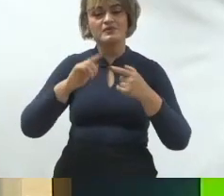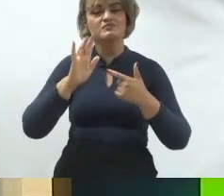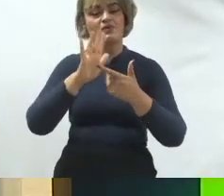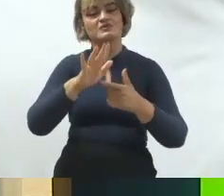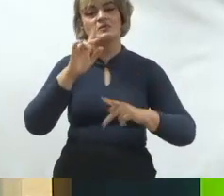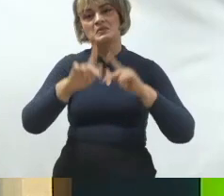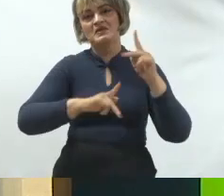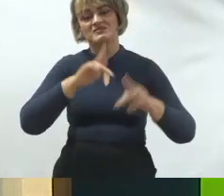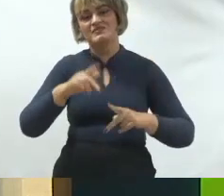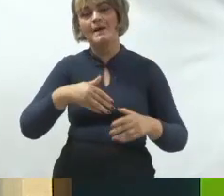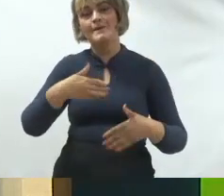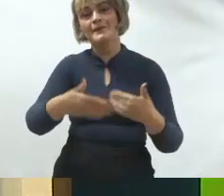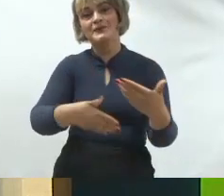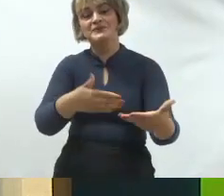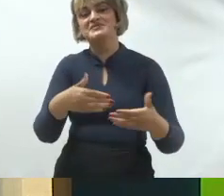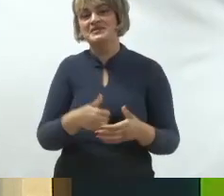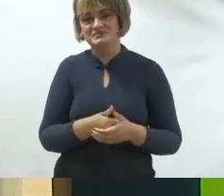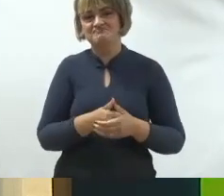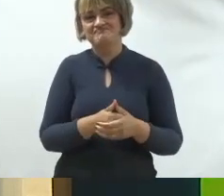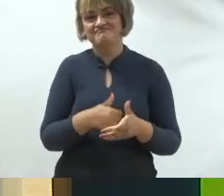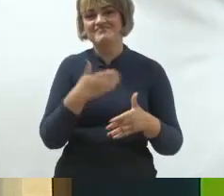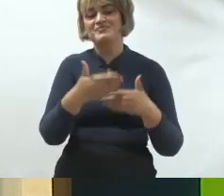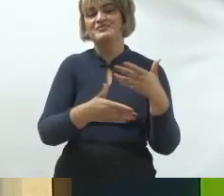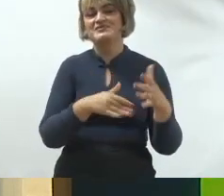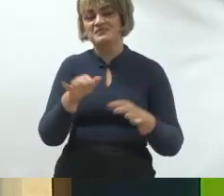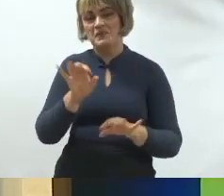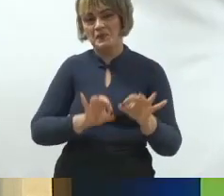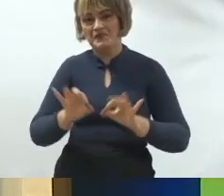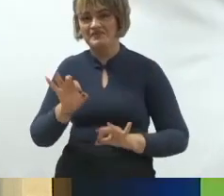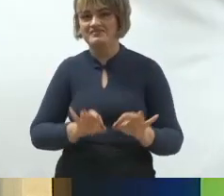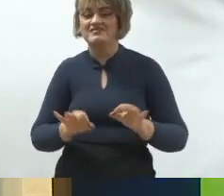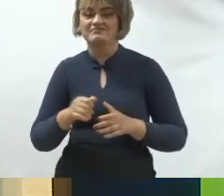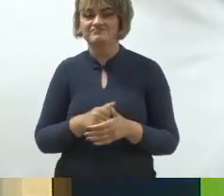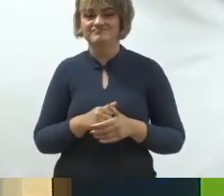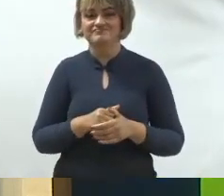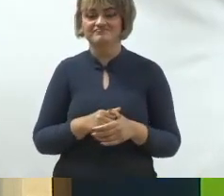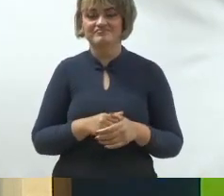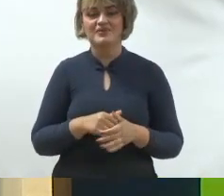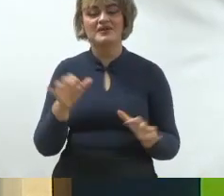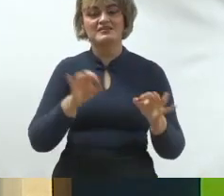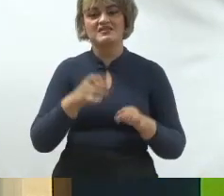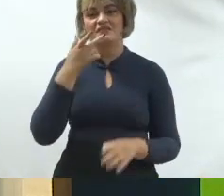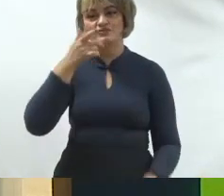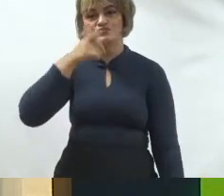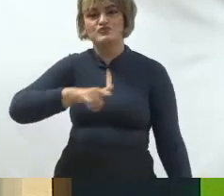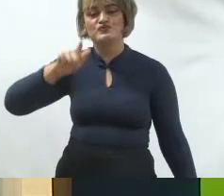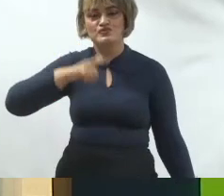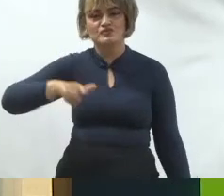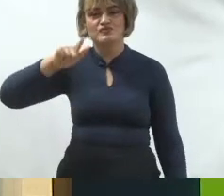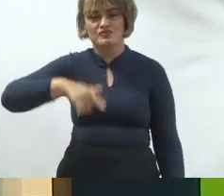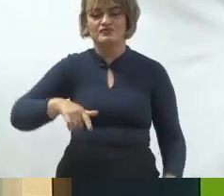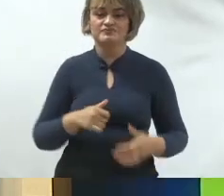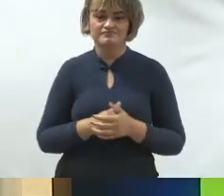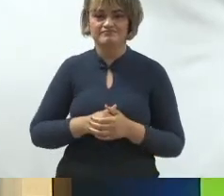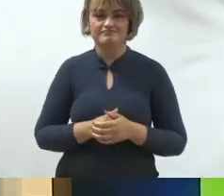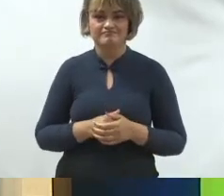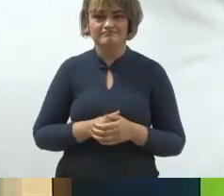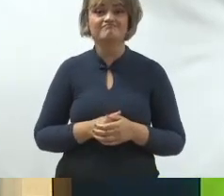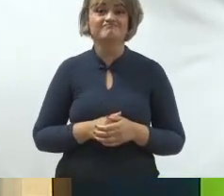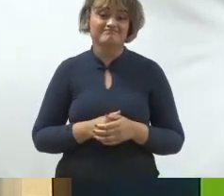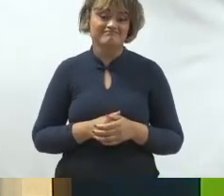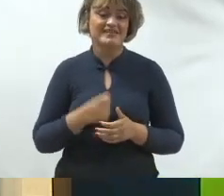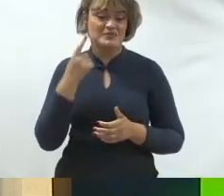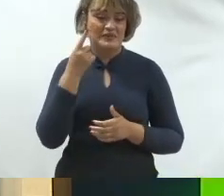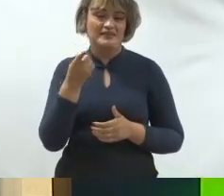população. é um processo que você vai fazer uma construção de repetição. Então, é esse o seu